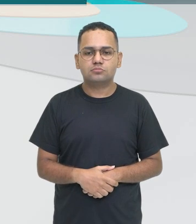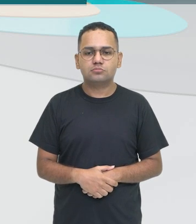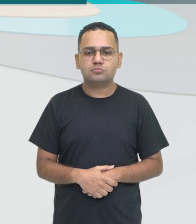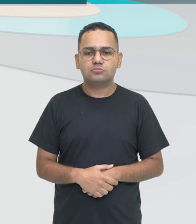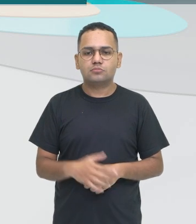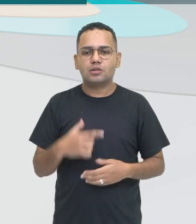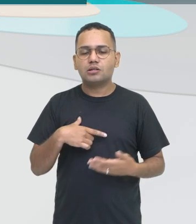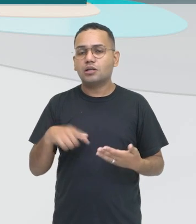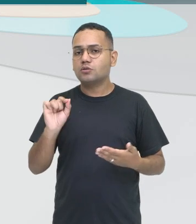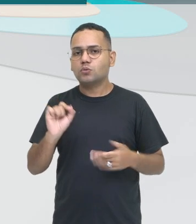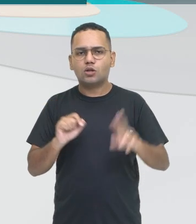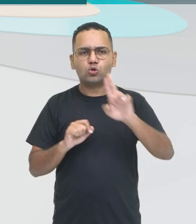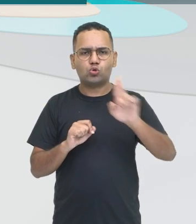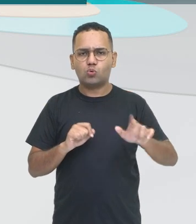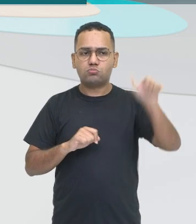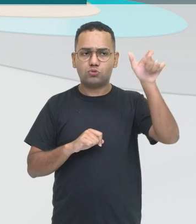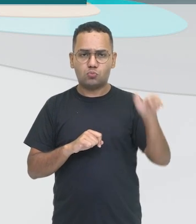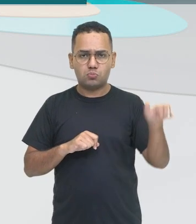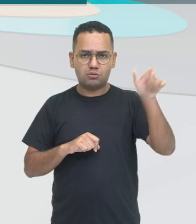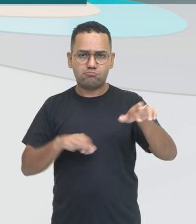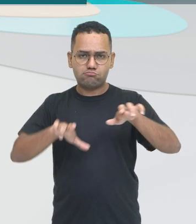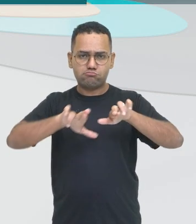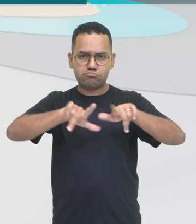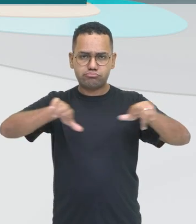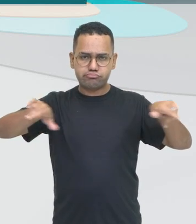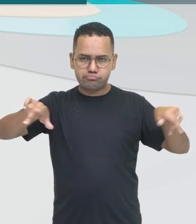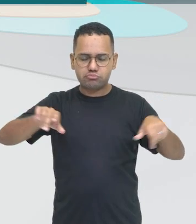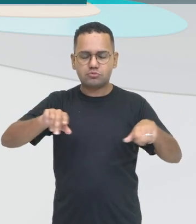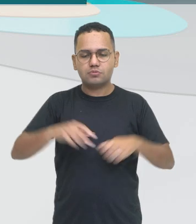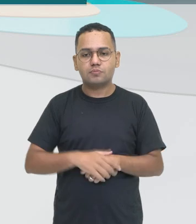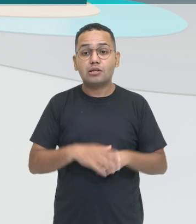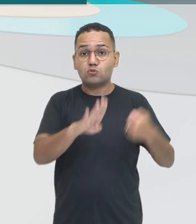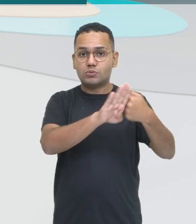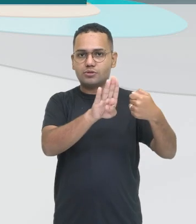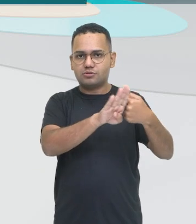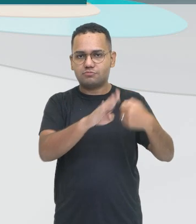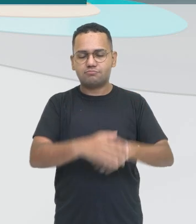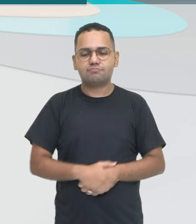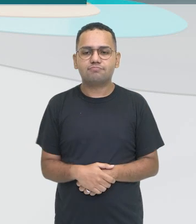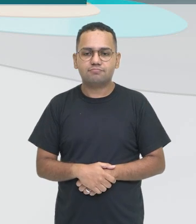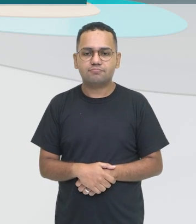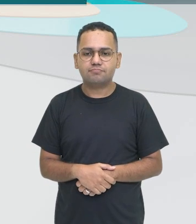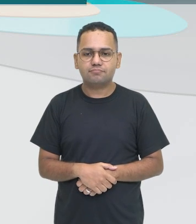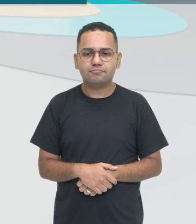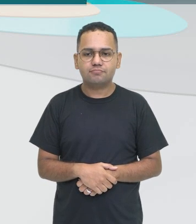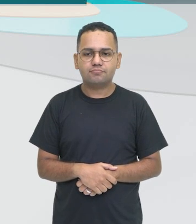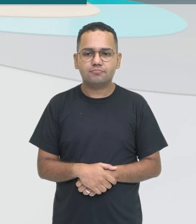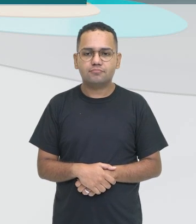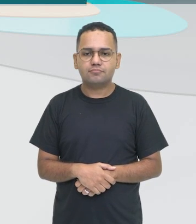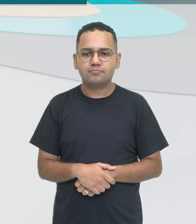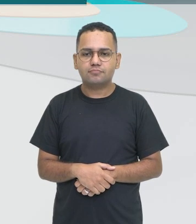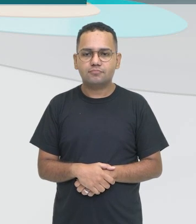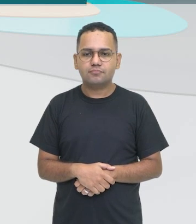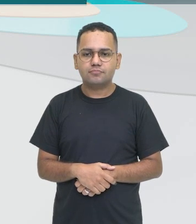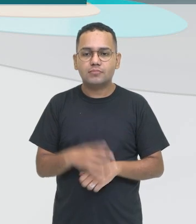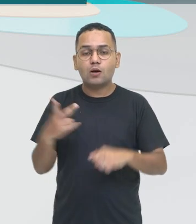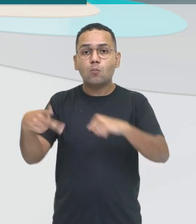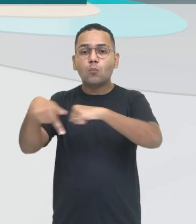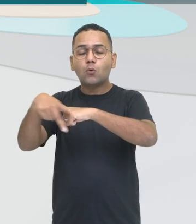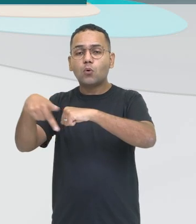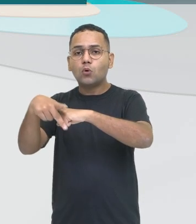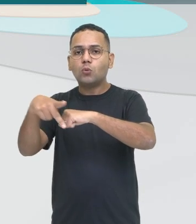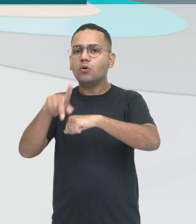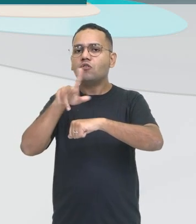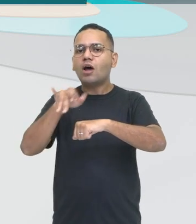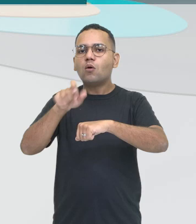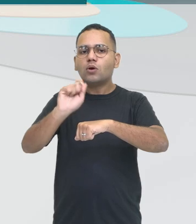nomes, que são os substantivos. E o pronome está sempre substituindo na função, né? Ocupando a função desse nome. É uma